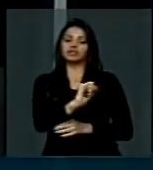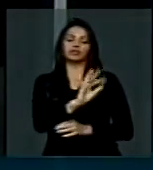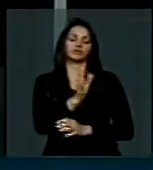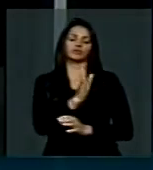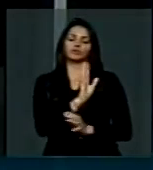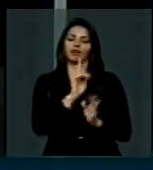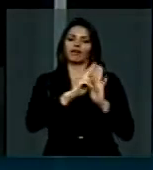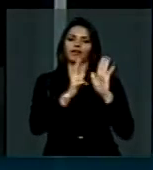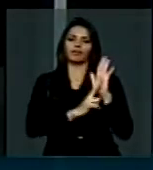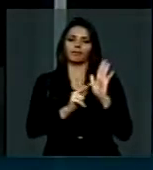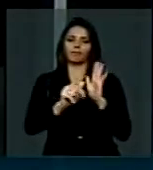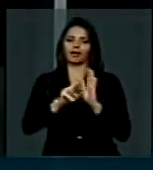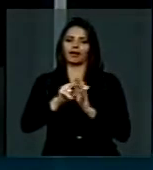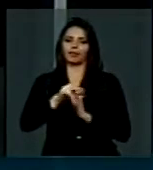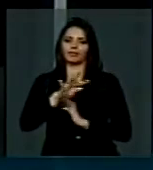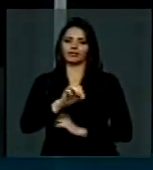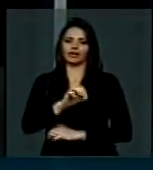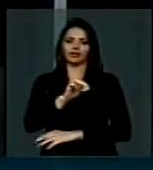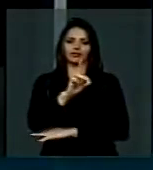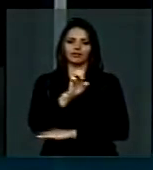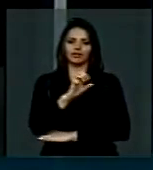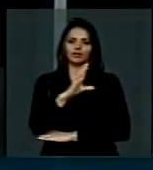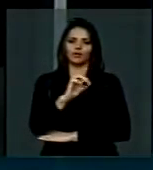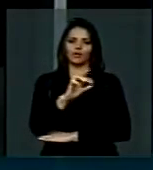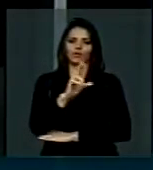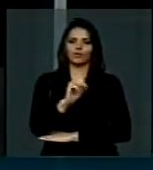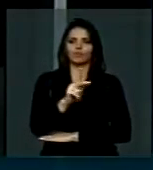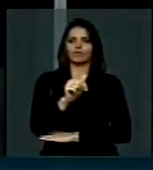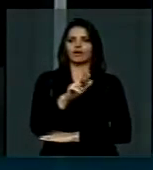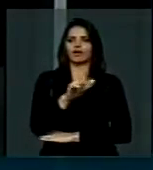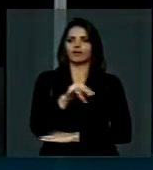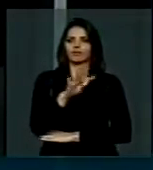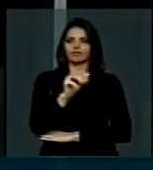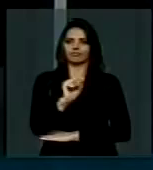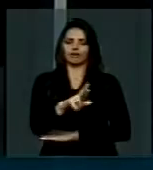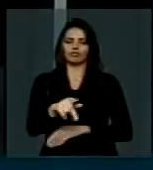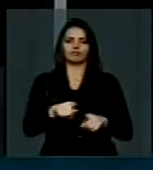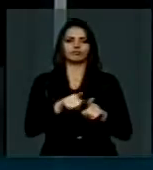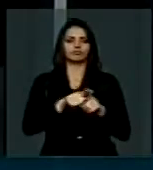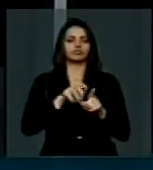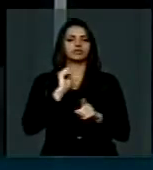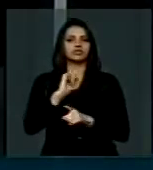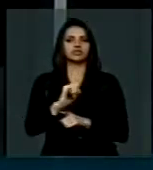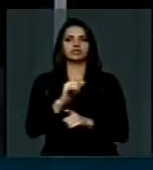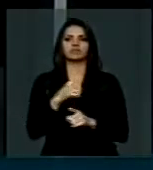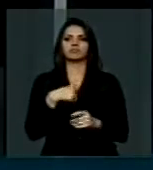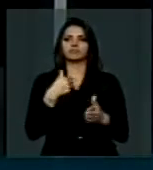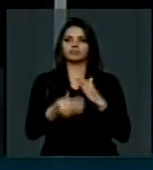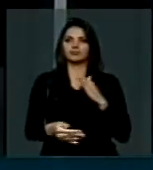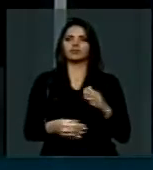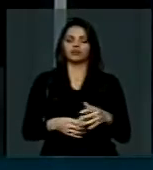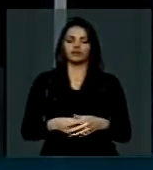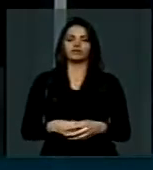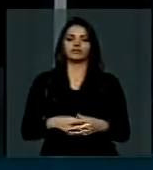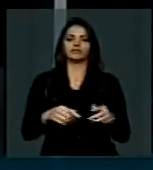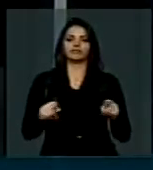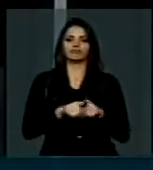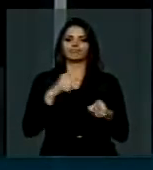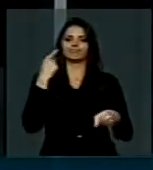e também nos casos de vetos presidenciais.